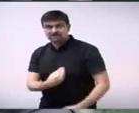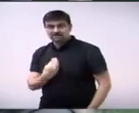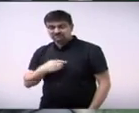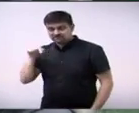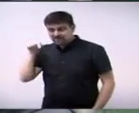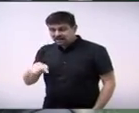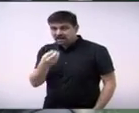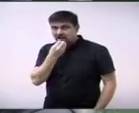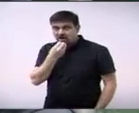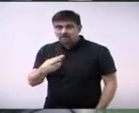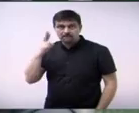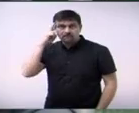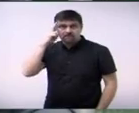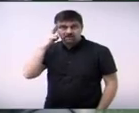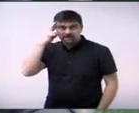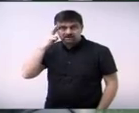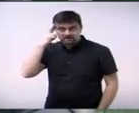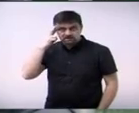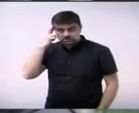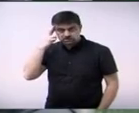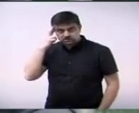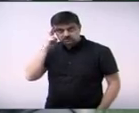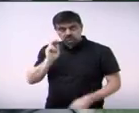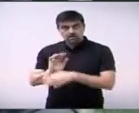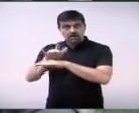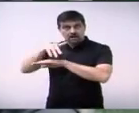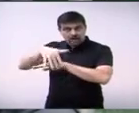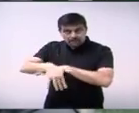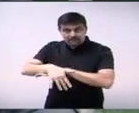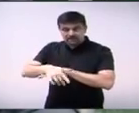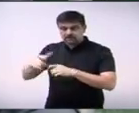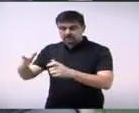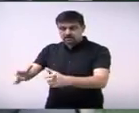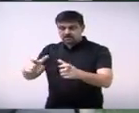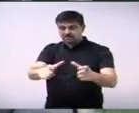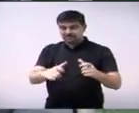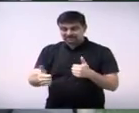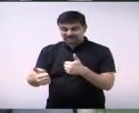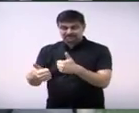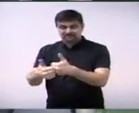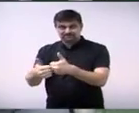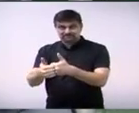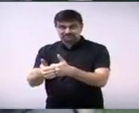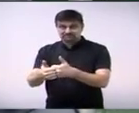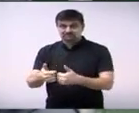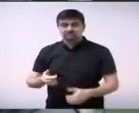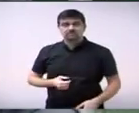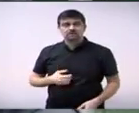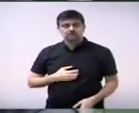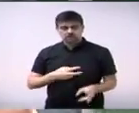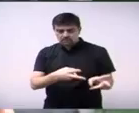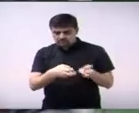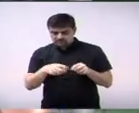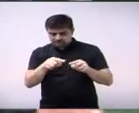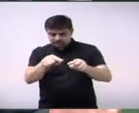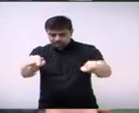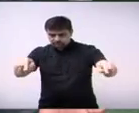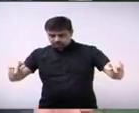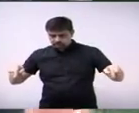Retiro, Serra Azul, Parque da Represa. E esse loteamento de seis mil lotes